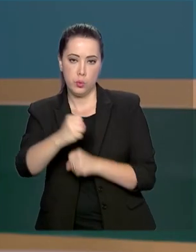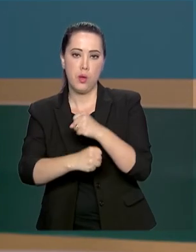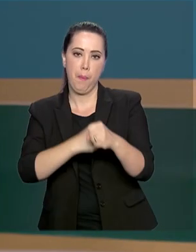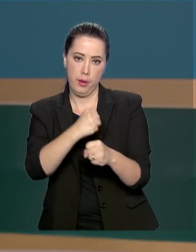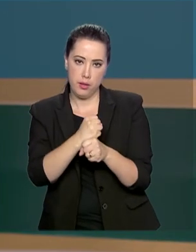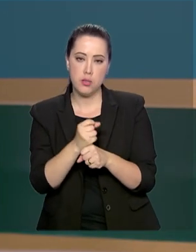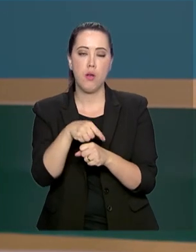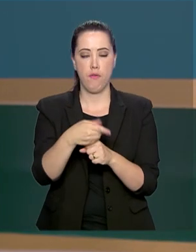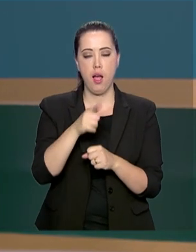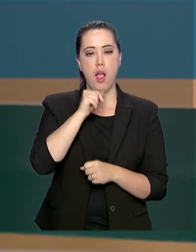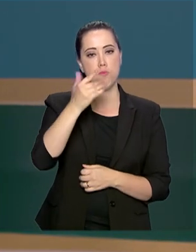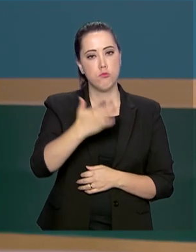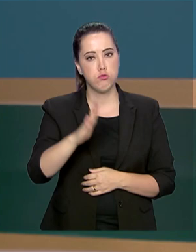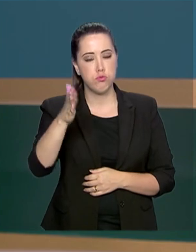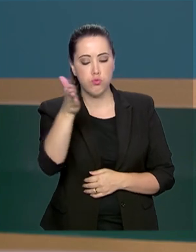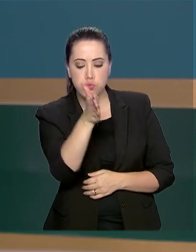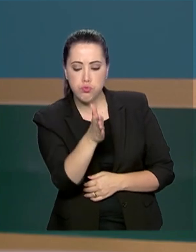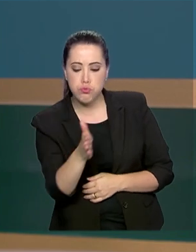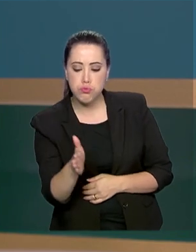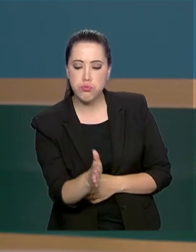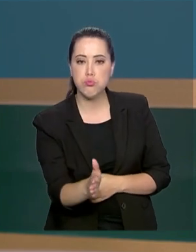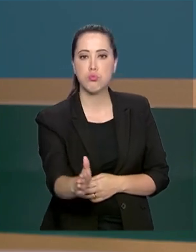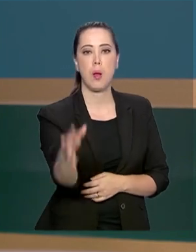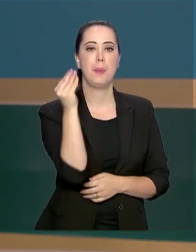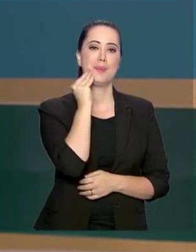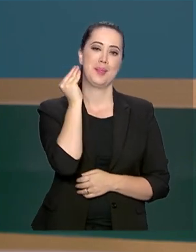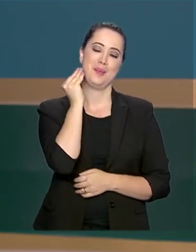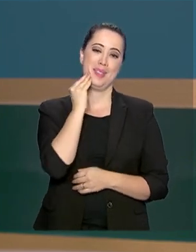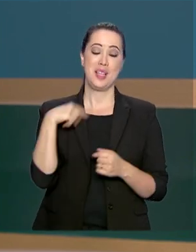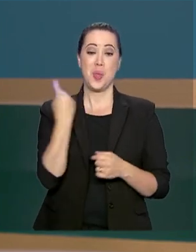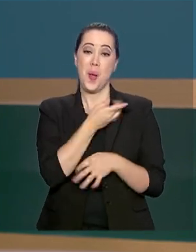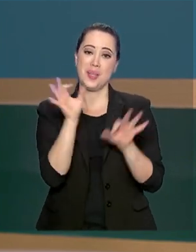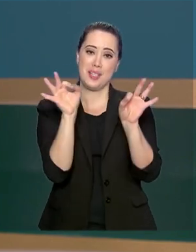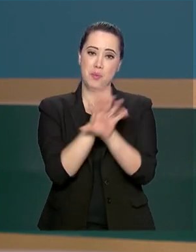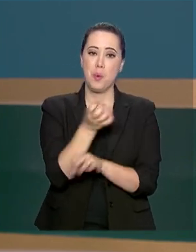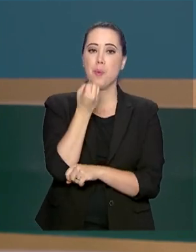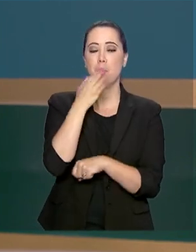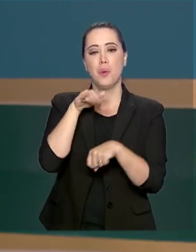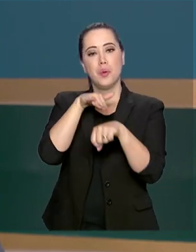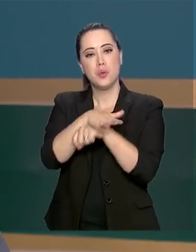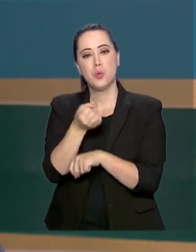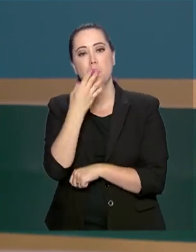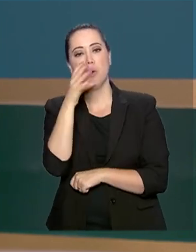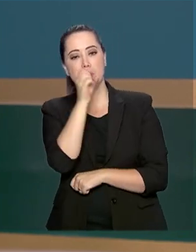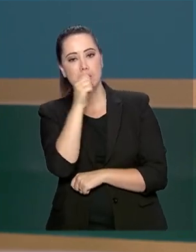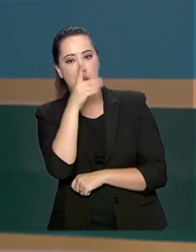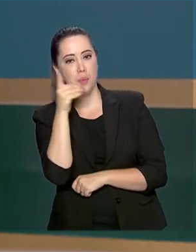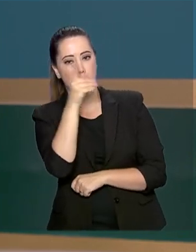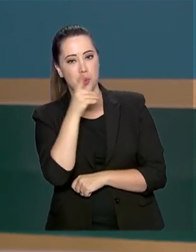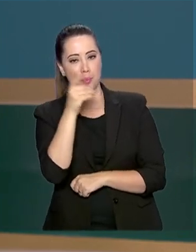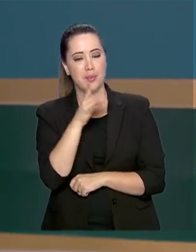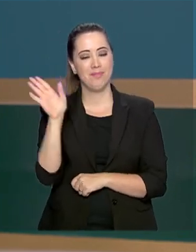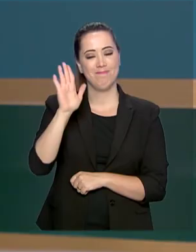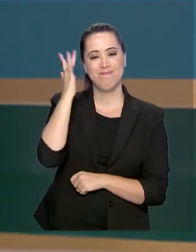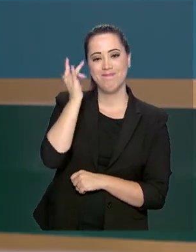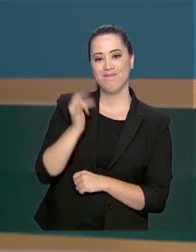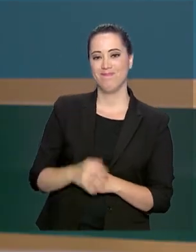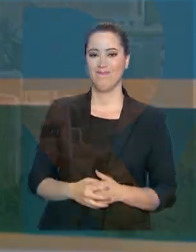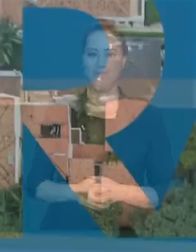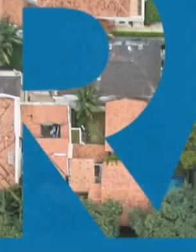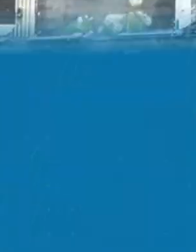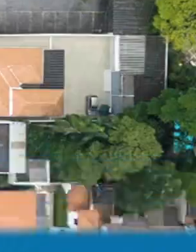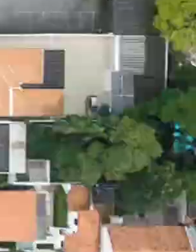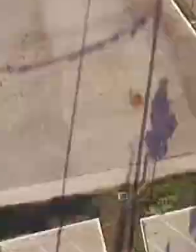ele será lançado ao mar para um período de testes. E o governo agora termina aqui. Uma boa noite, um ótimo final de semana e até segunda-feira.